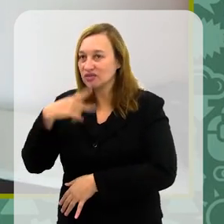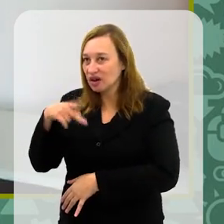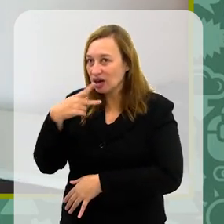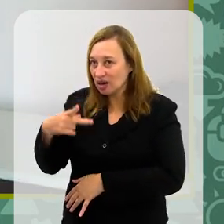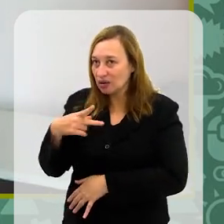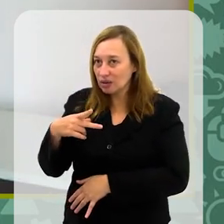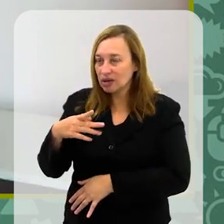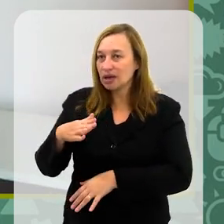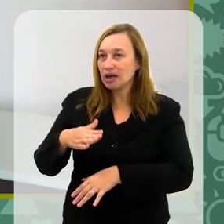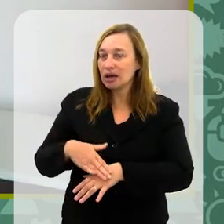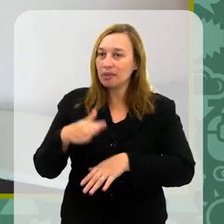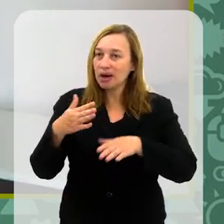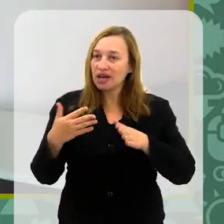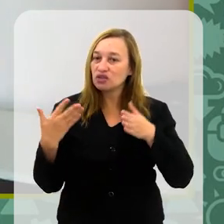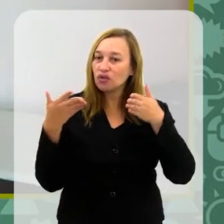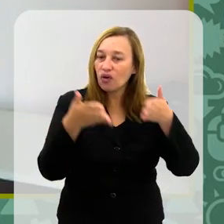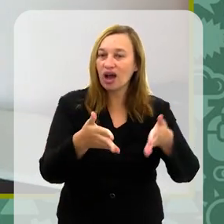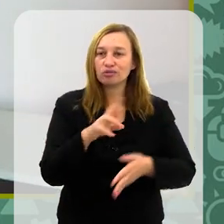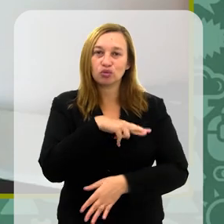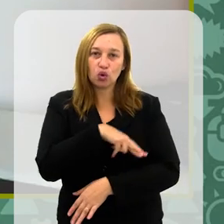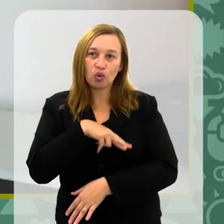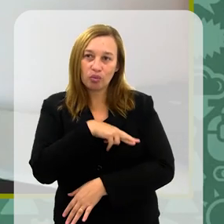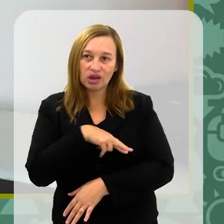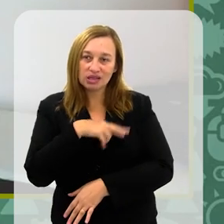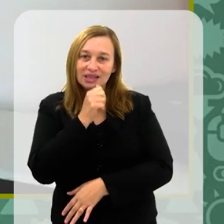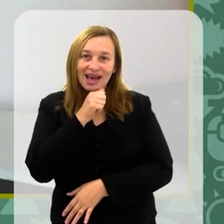é, o foco da Amazon acaba sendo mais para romances.